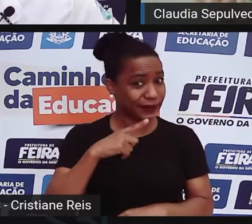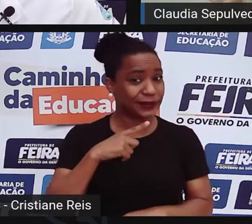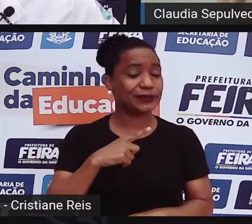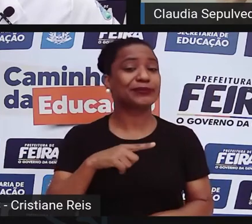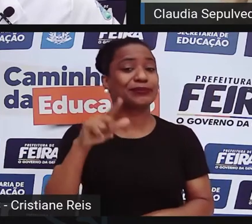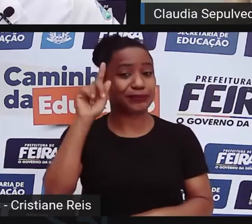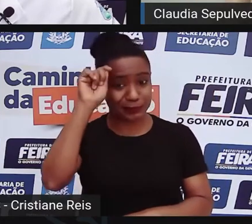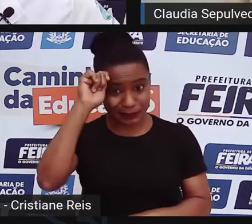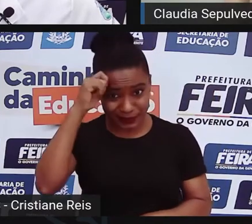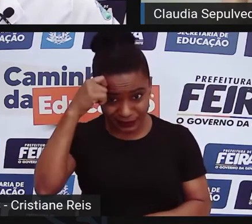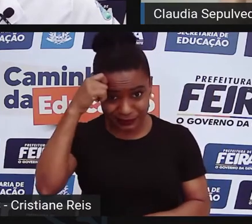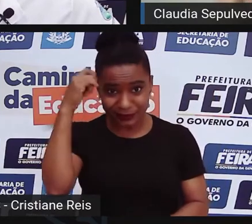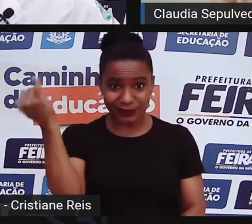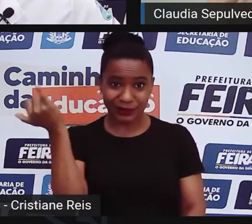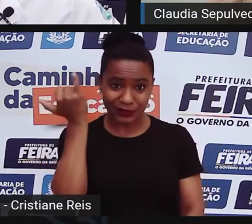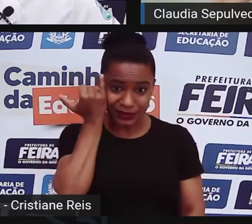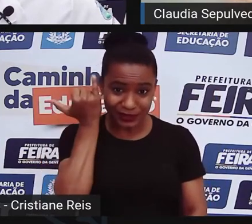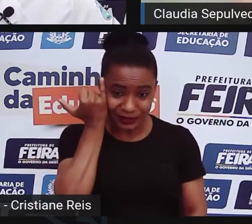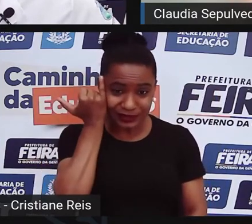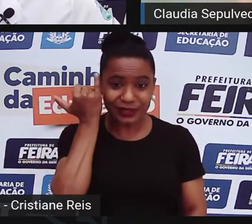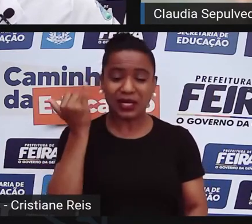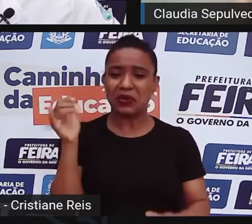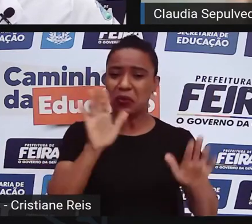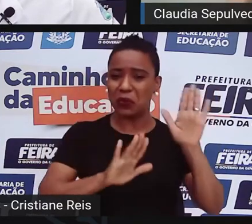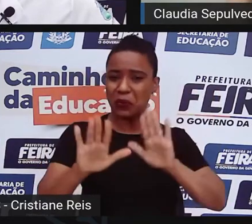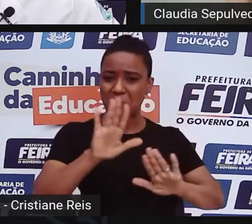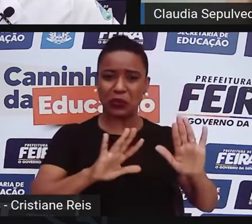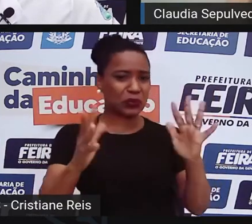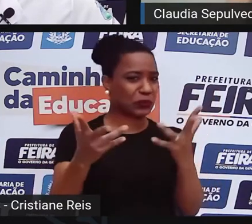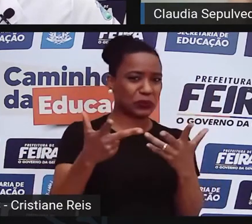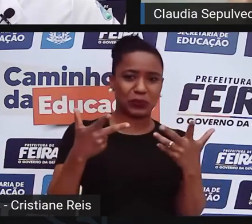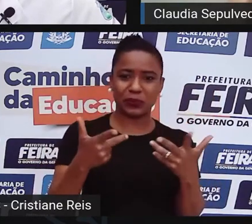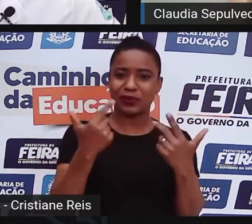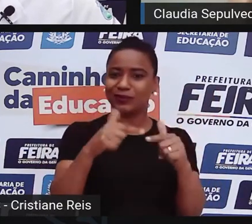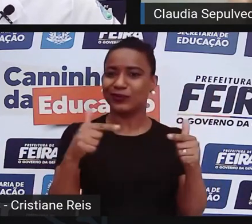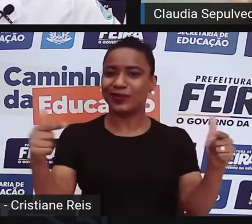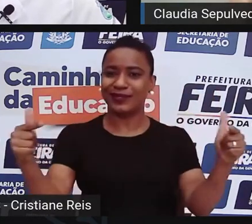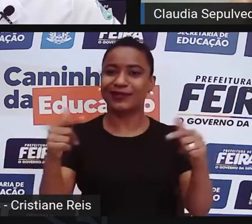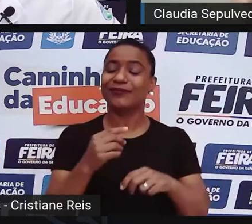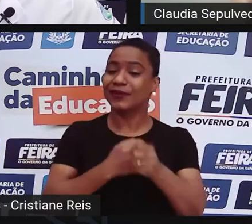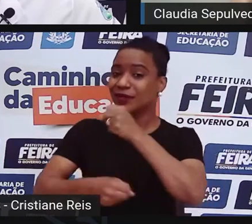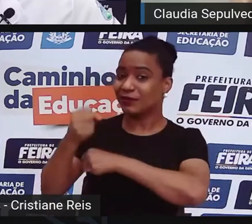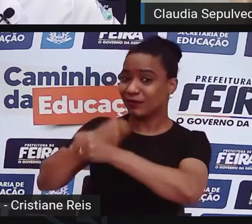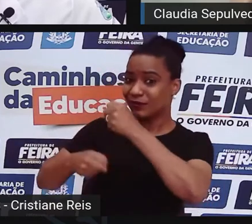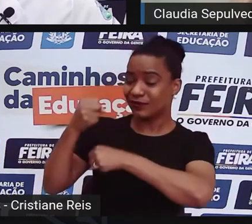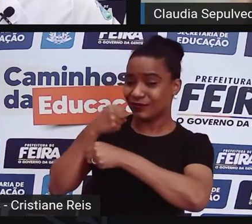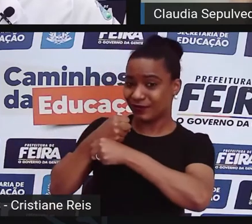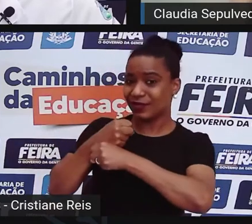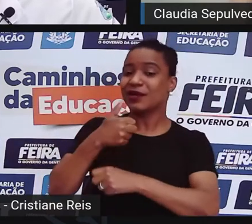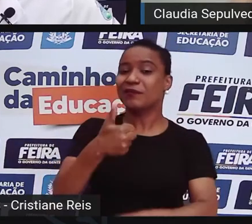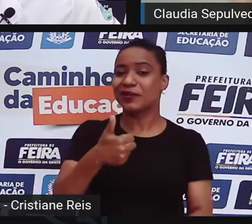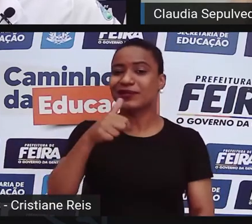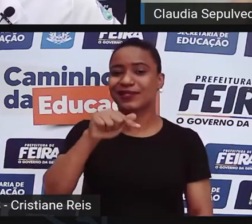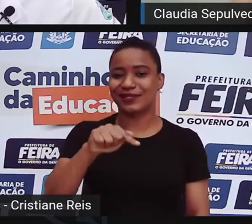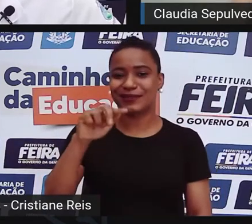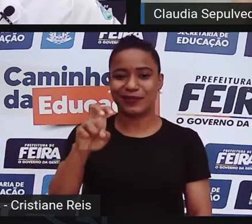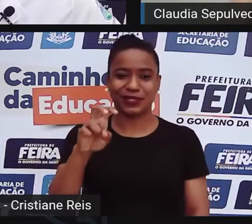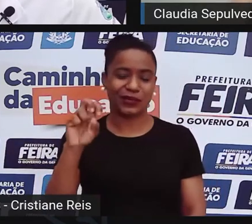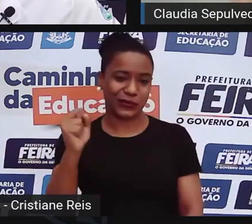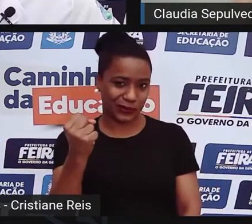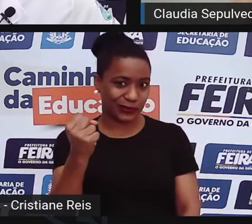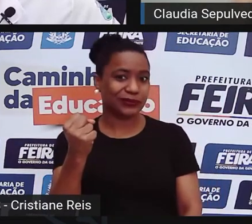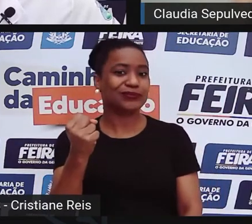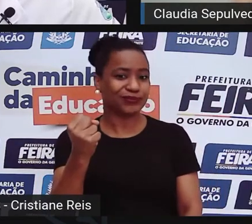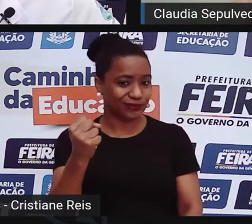negligentes. Veja que na própria classificação, no sistema natura, de 1758, isso já estava presente, essa correlação.